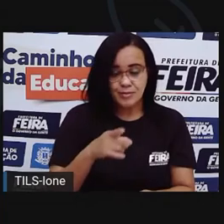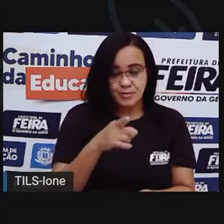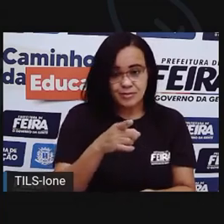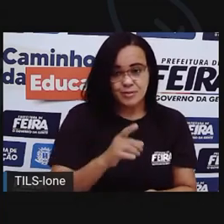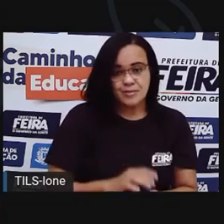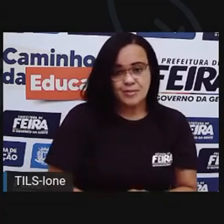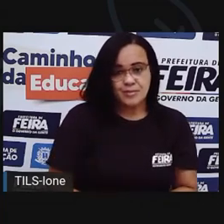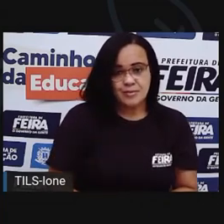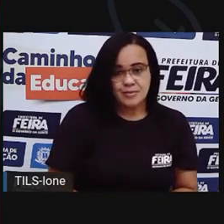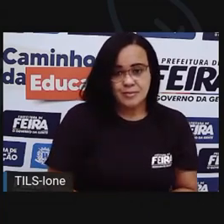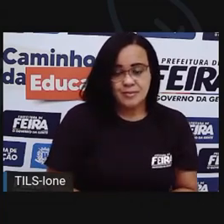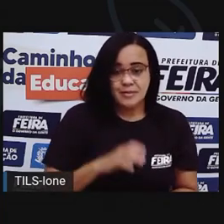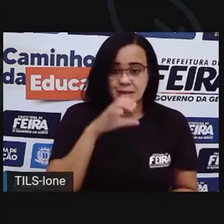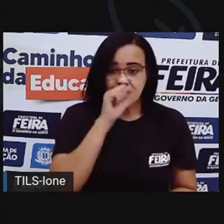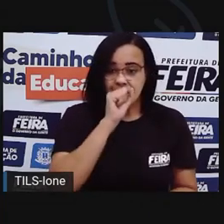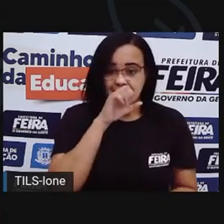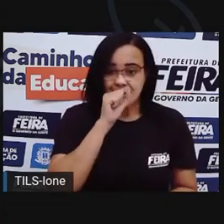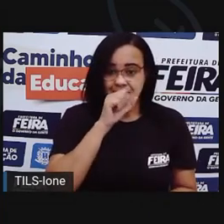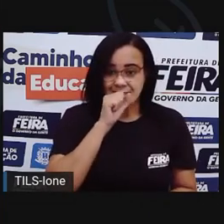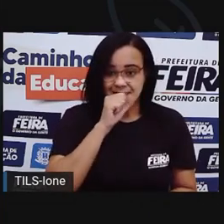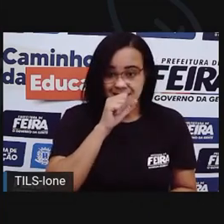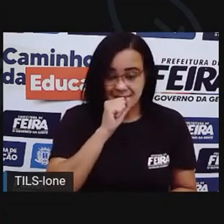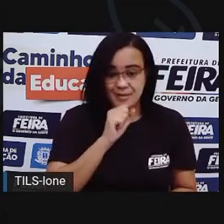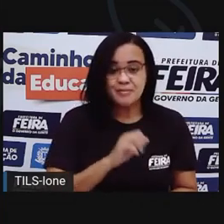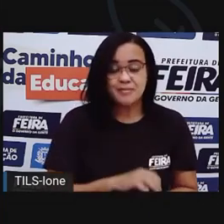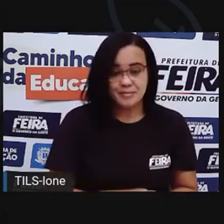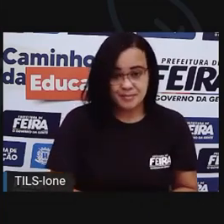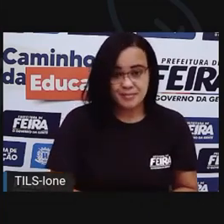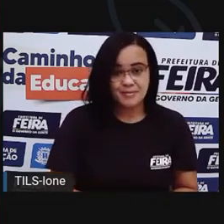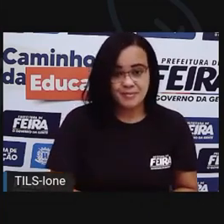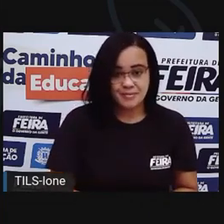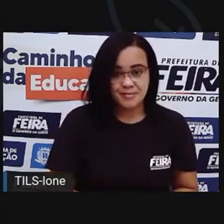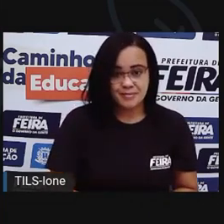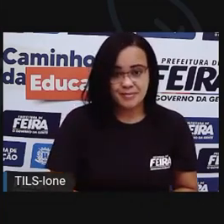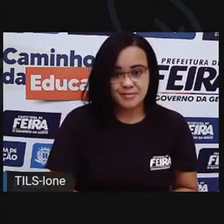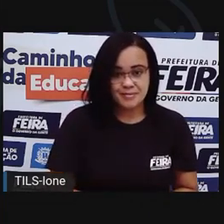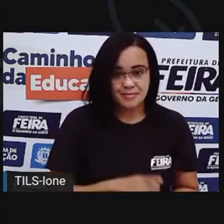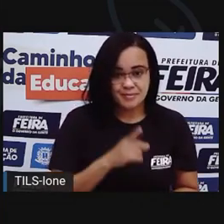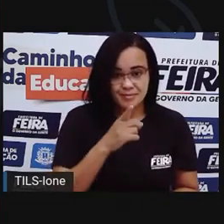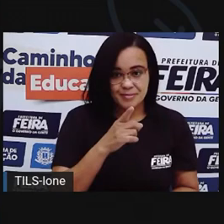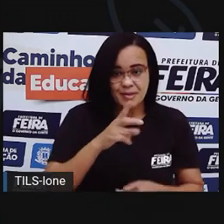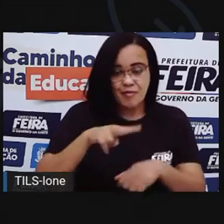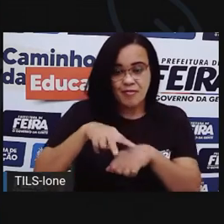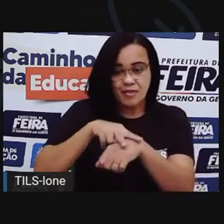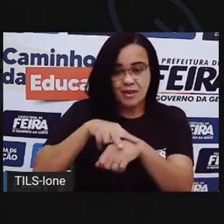eu tenho que ter o papelzinho laranja. O verdinho, ó.